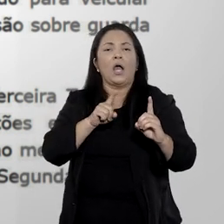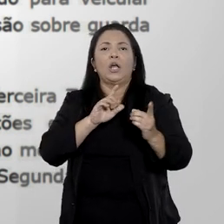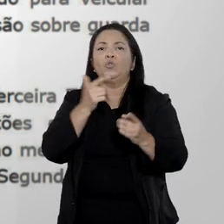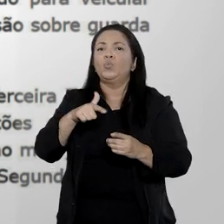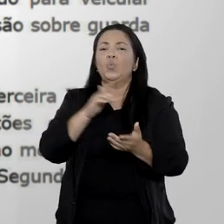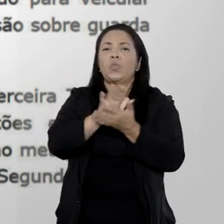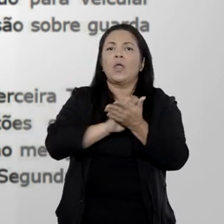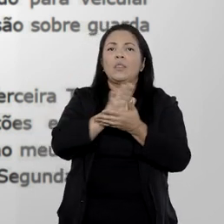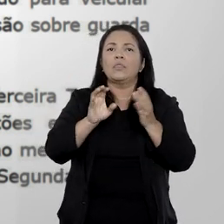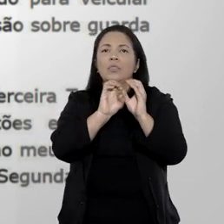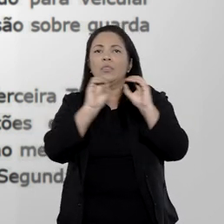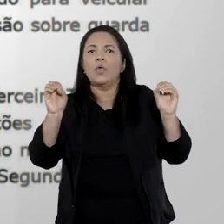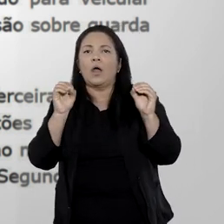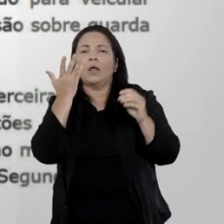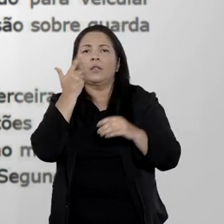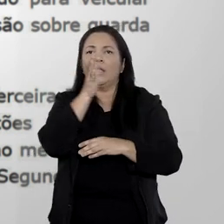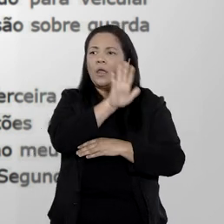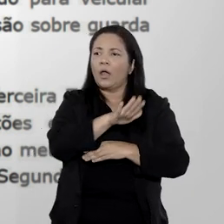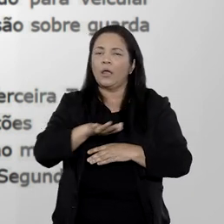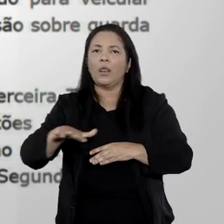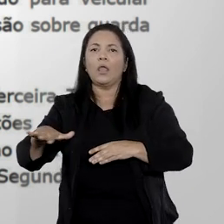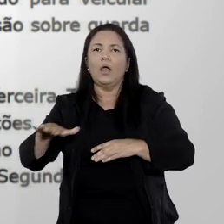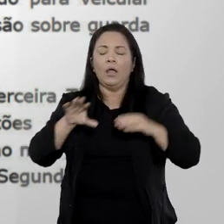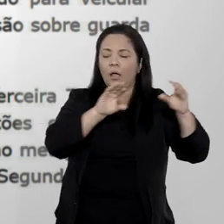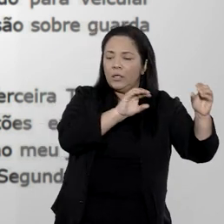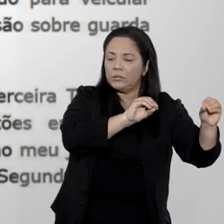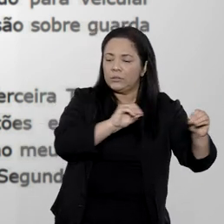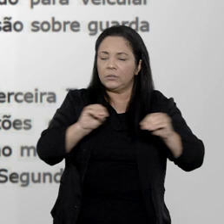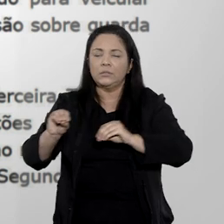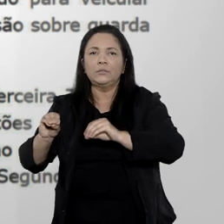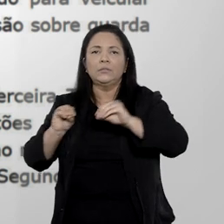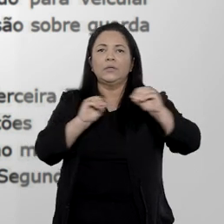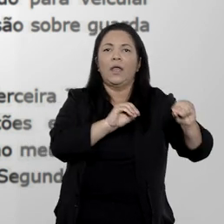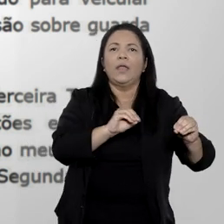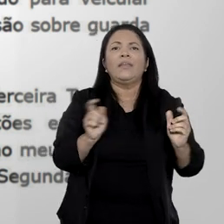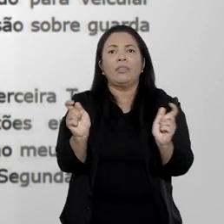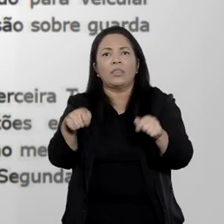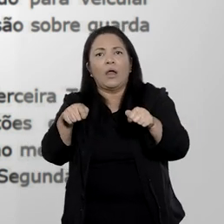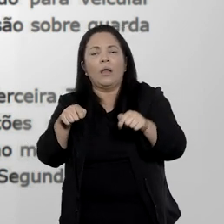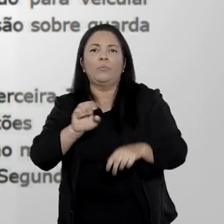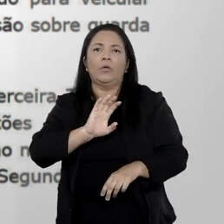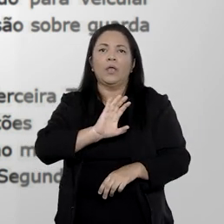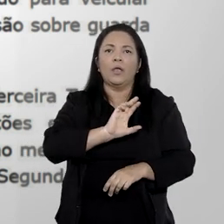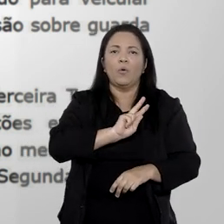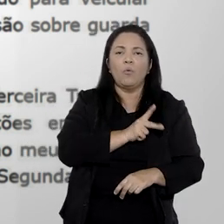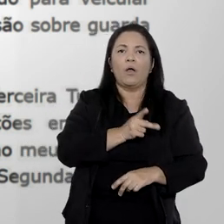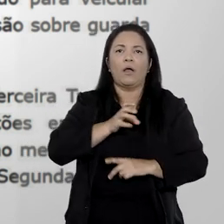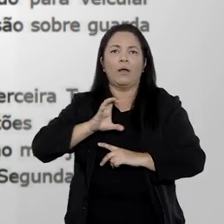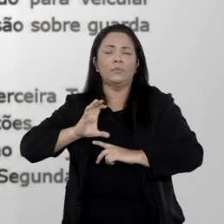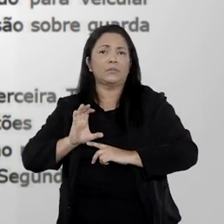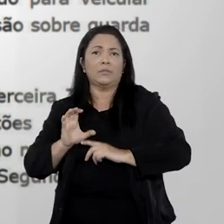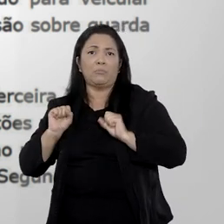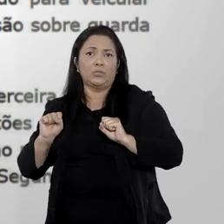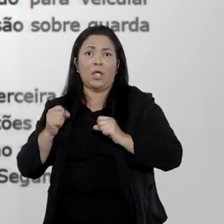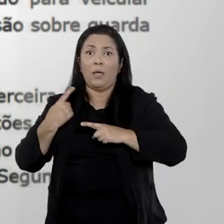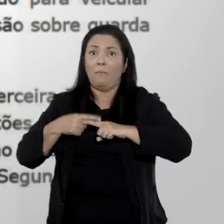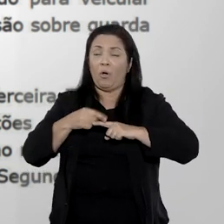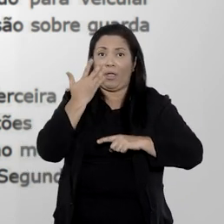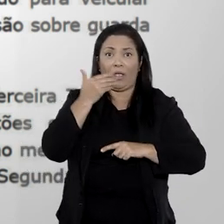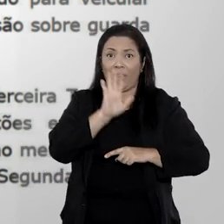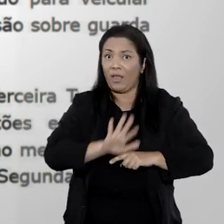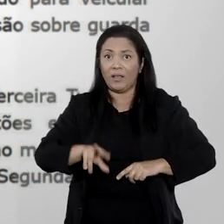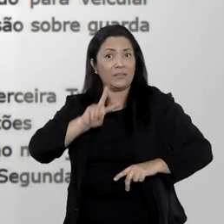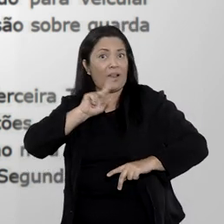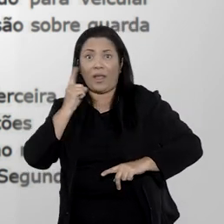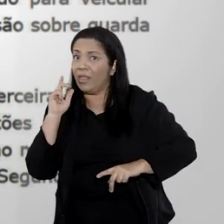ao direito de locomoção da criança que seja passível de proteção por meio do habeas corpus, pois ela não está em cárcere privado